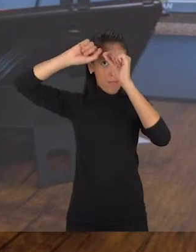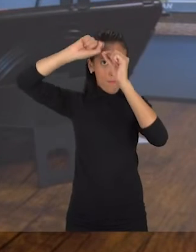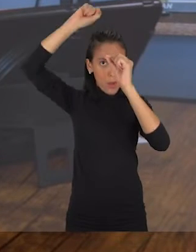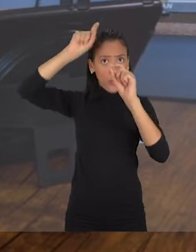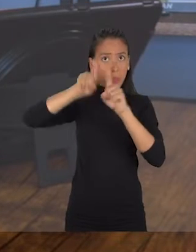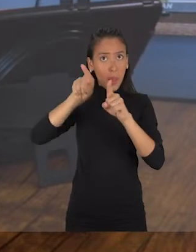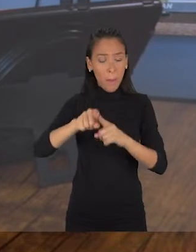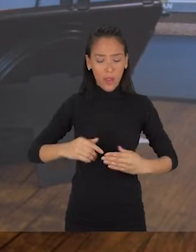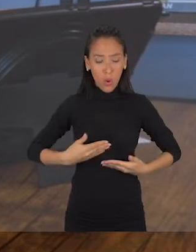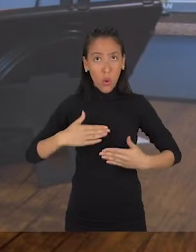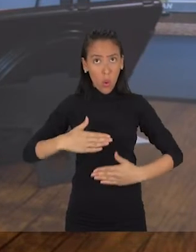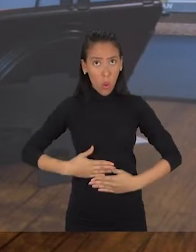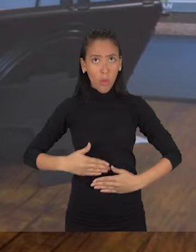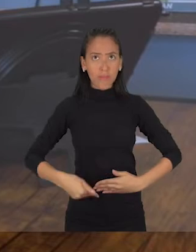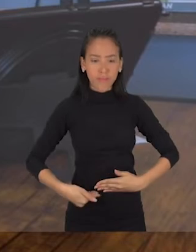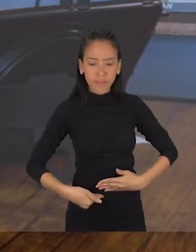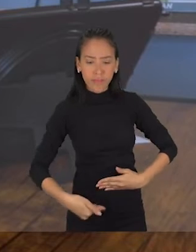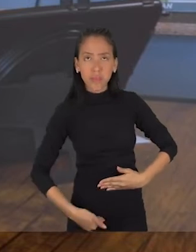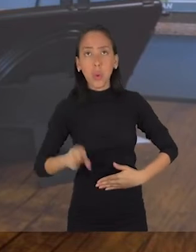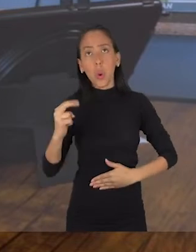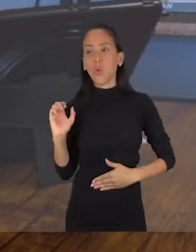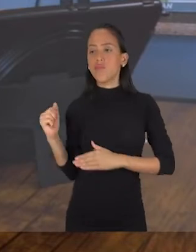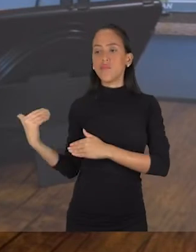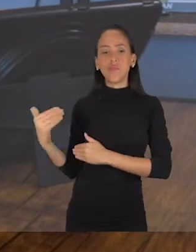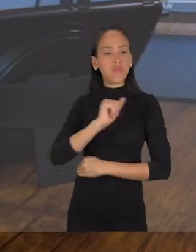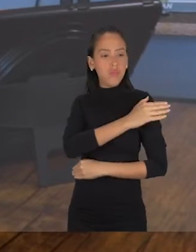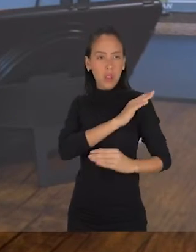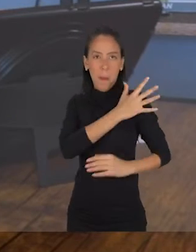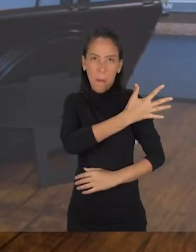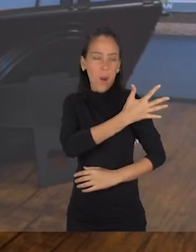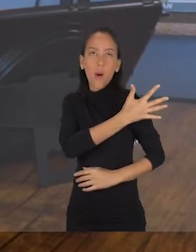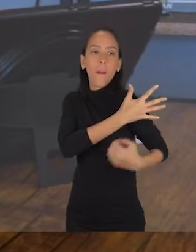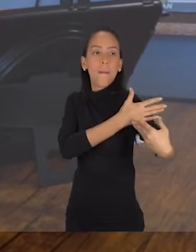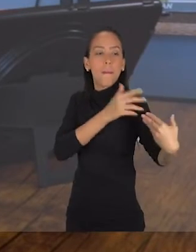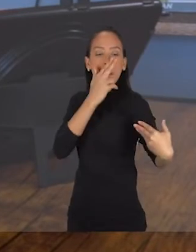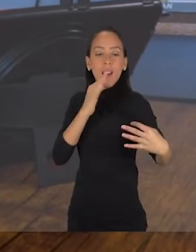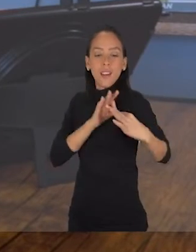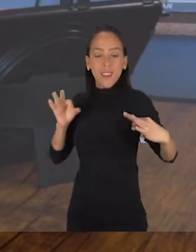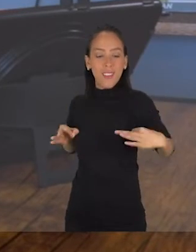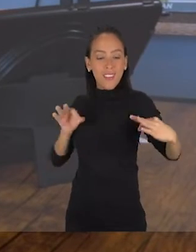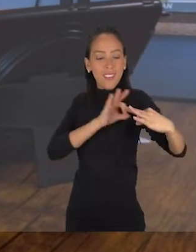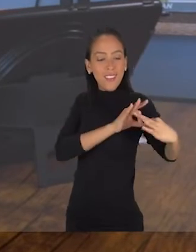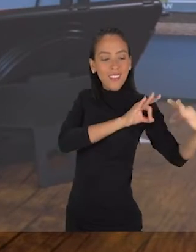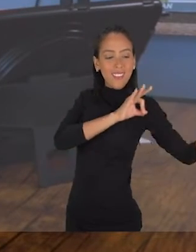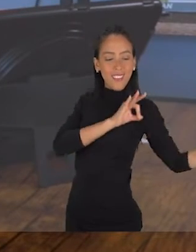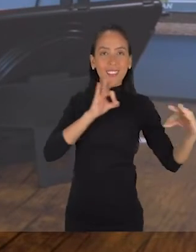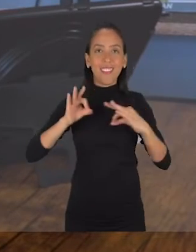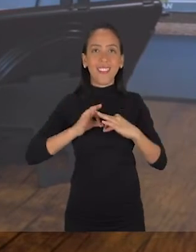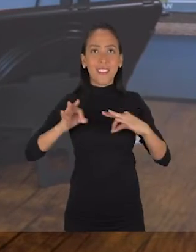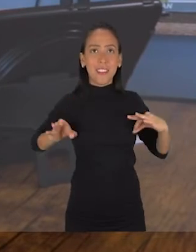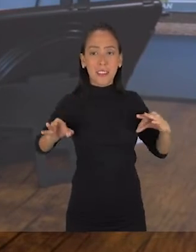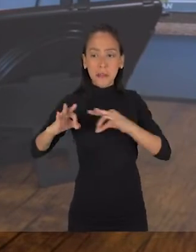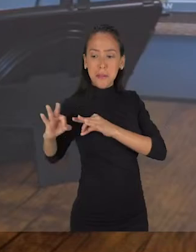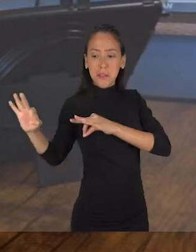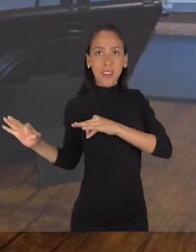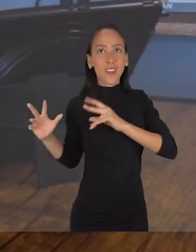menos o mesmo tanto abaixo. Dos lados, é interessante que você deixe talvez um de você, como se fosse aqui, três tices. Uma tice aqui,